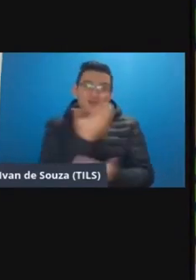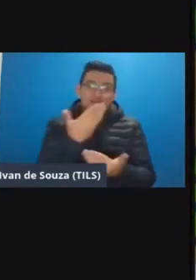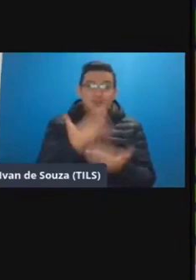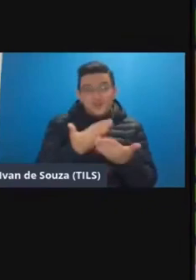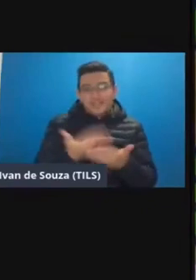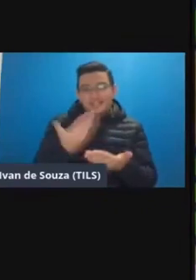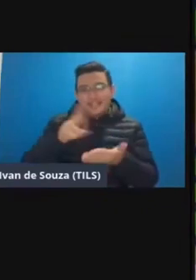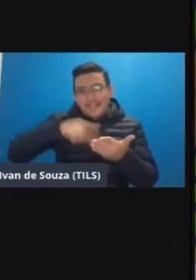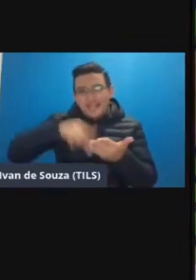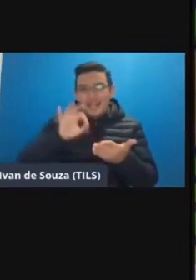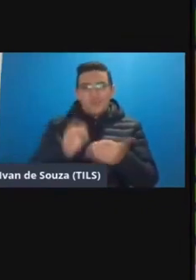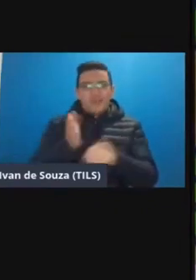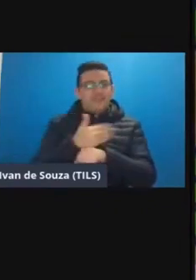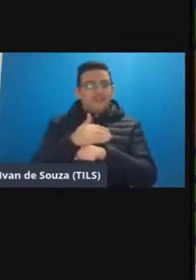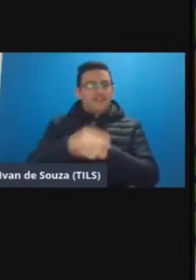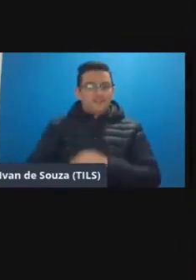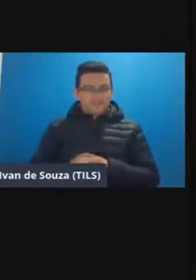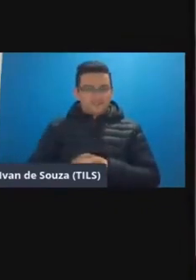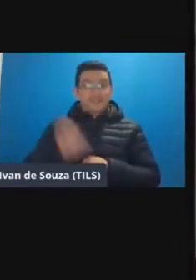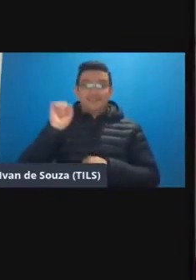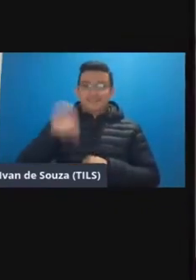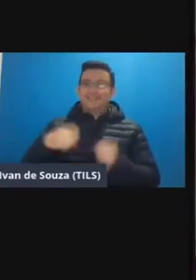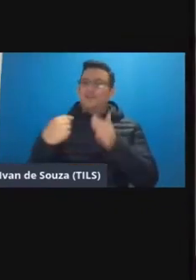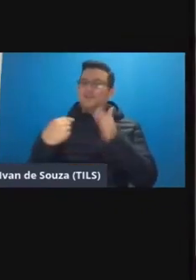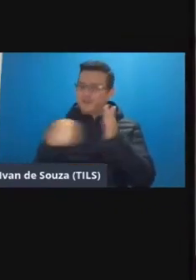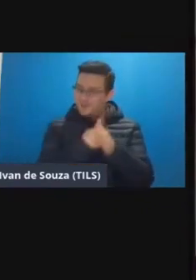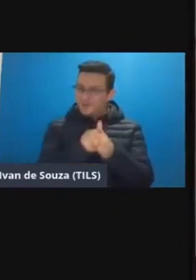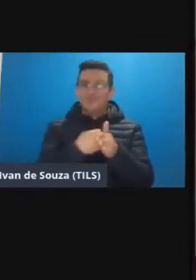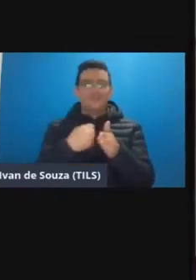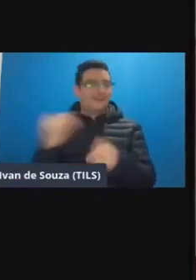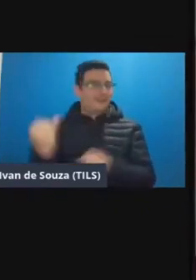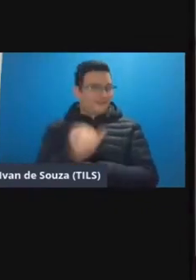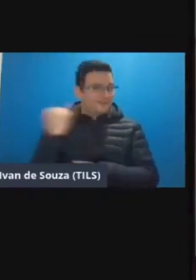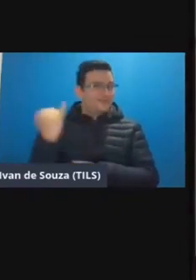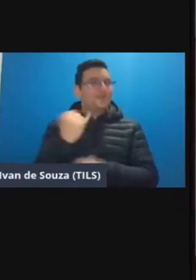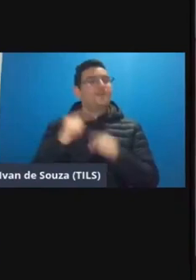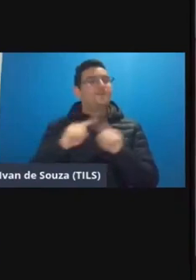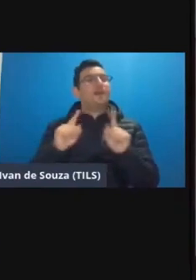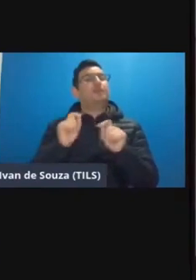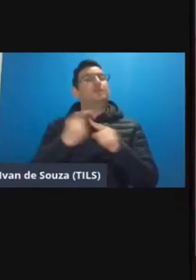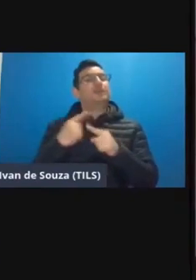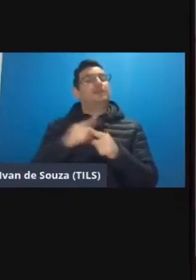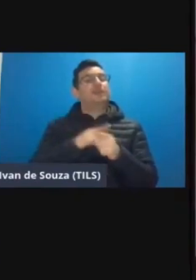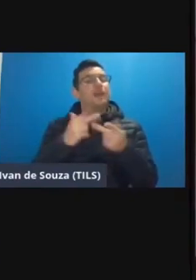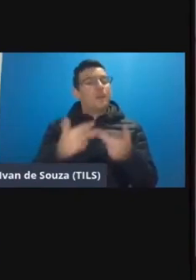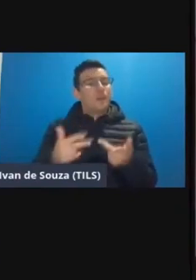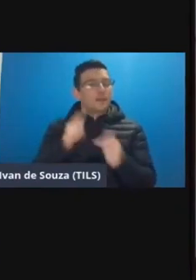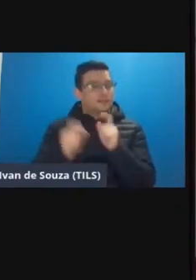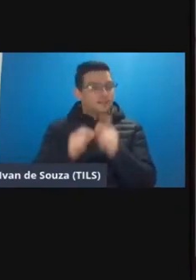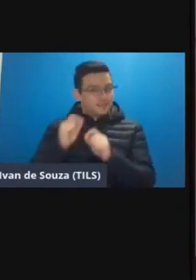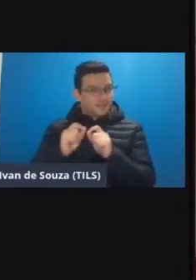é a pergunta do milhão exatamente porque tem coisas que é